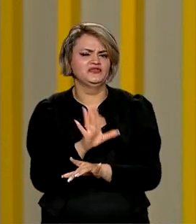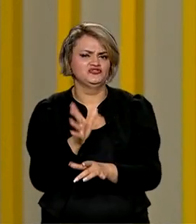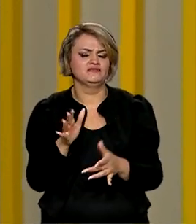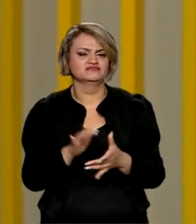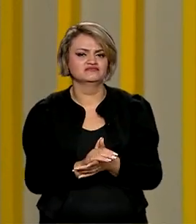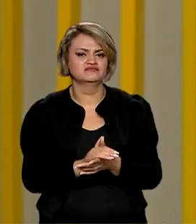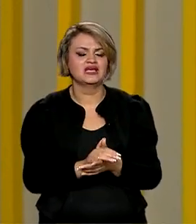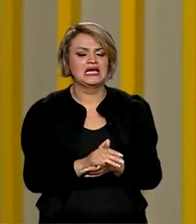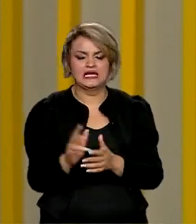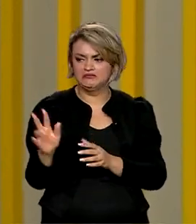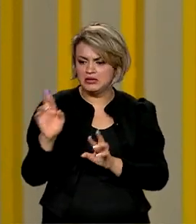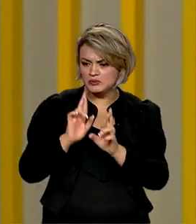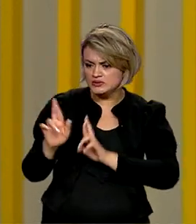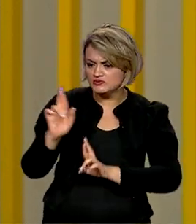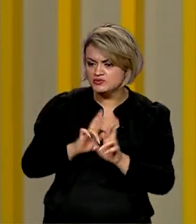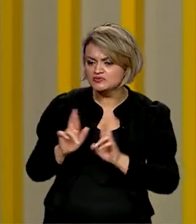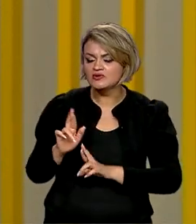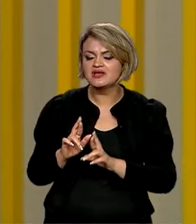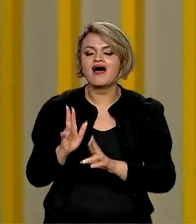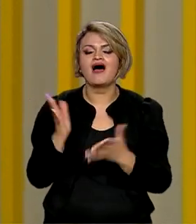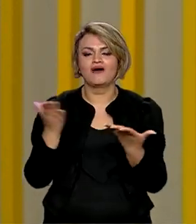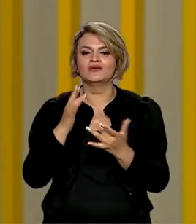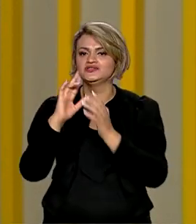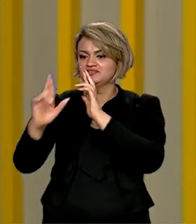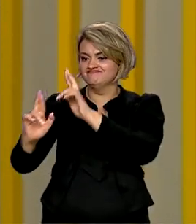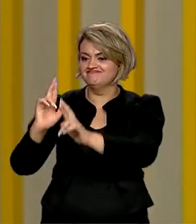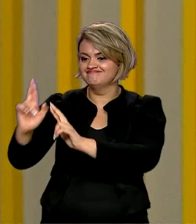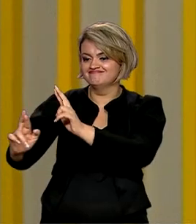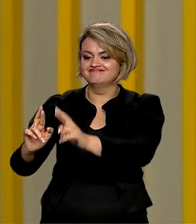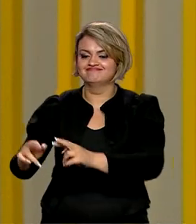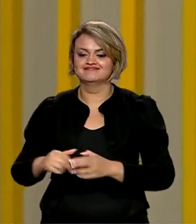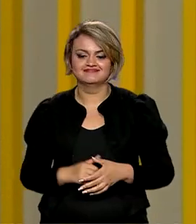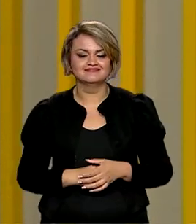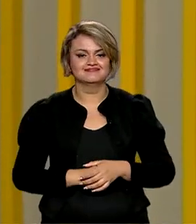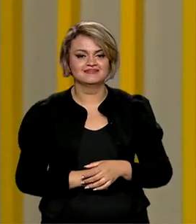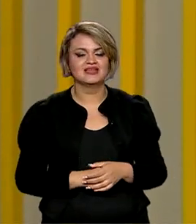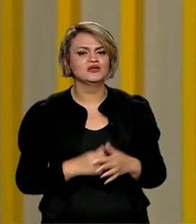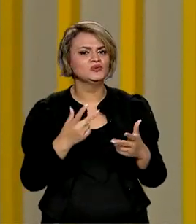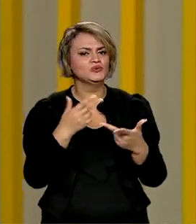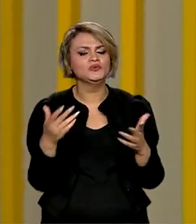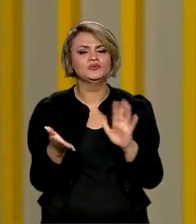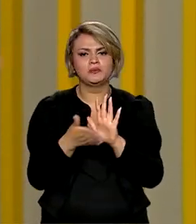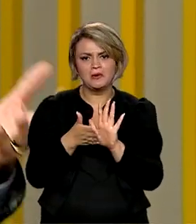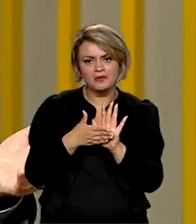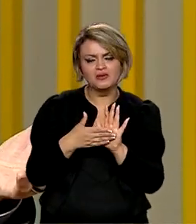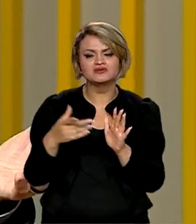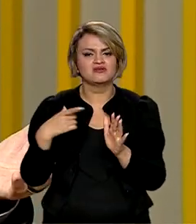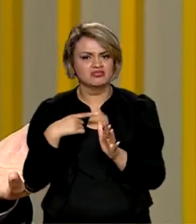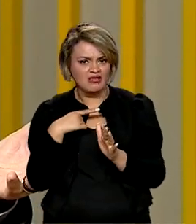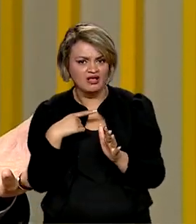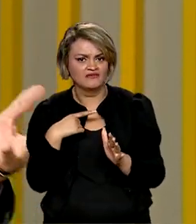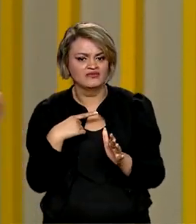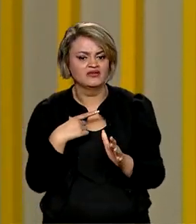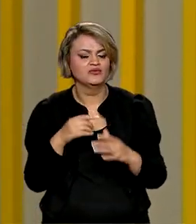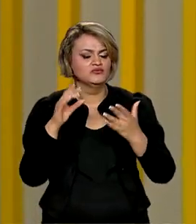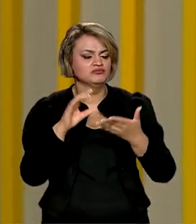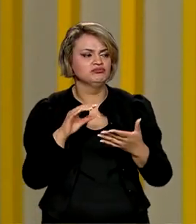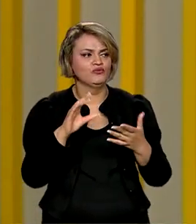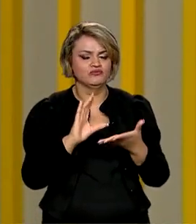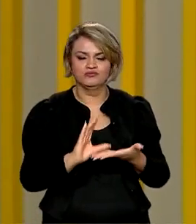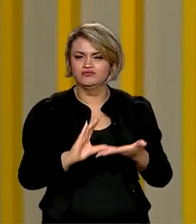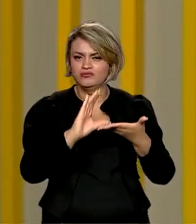devolutiva, ou seja, todas aquelas propostas que foram apresentadas no Fórum Interconselhos,